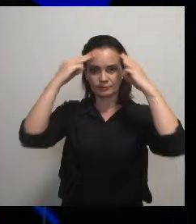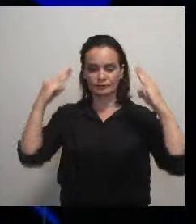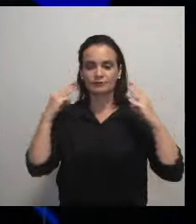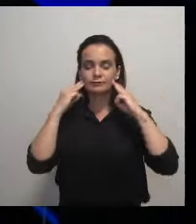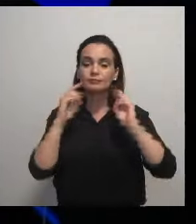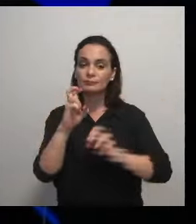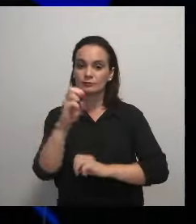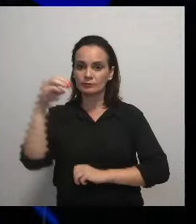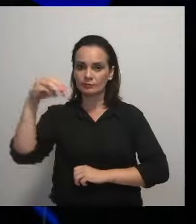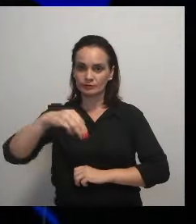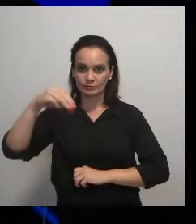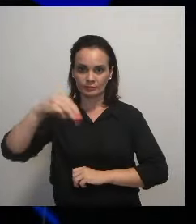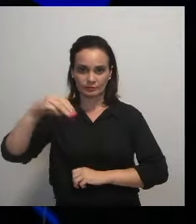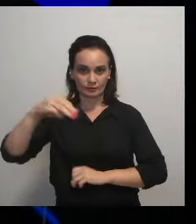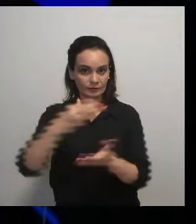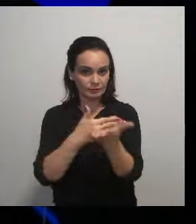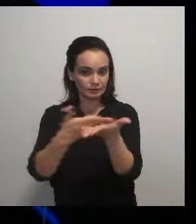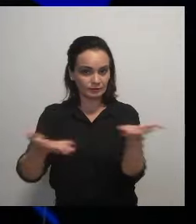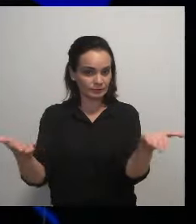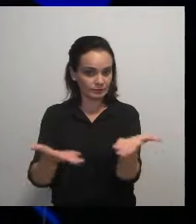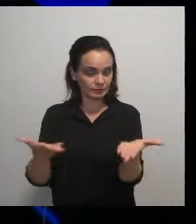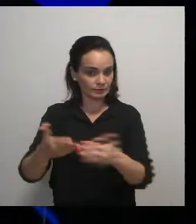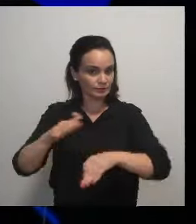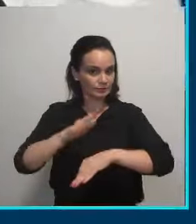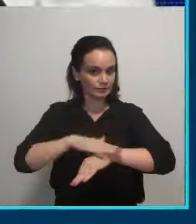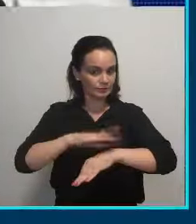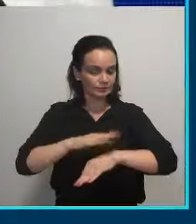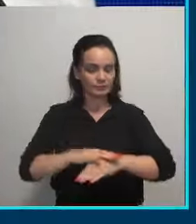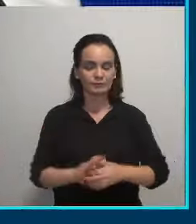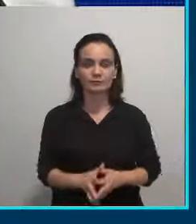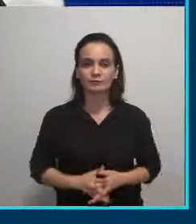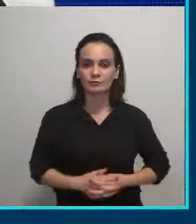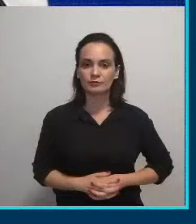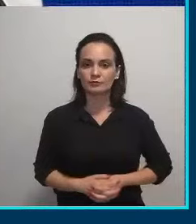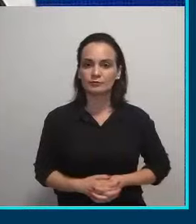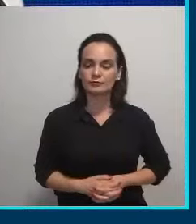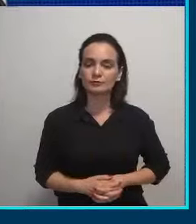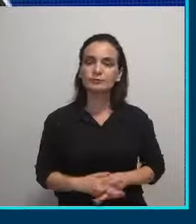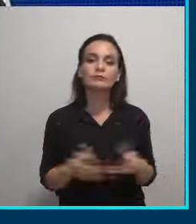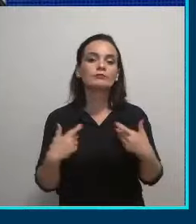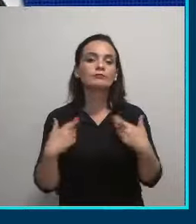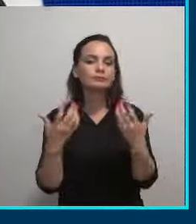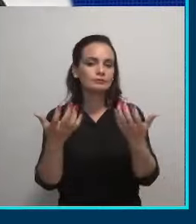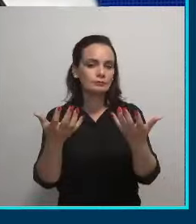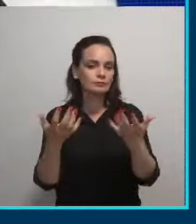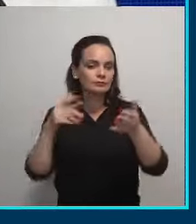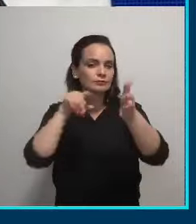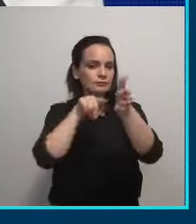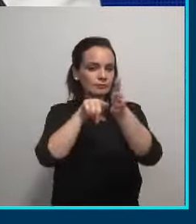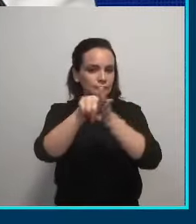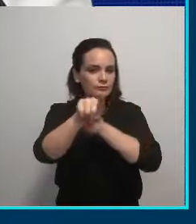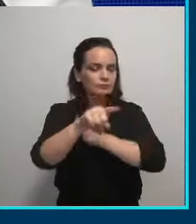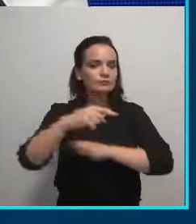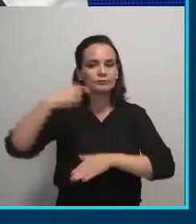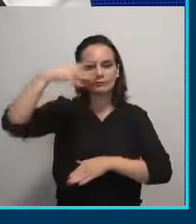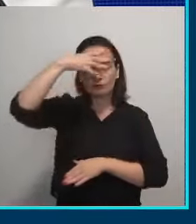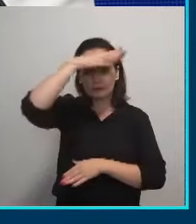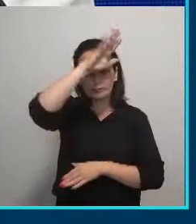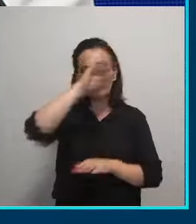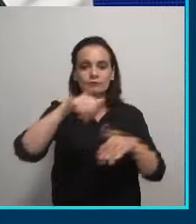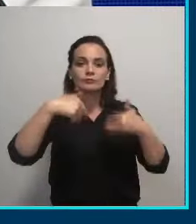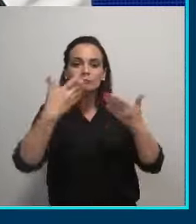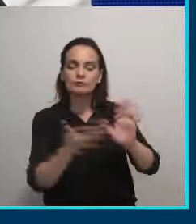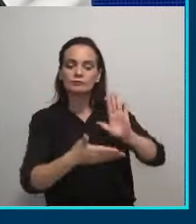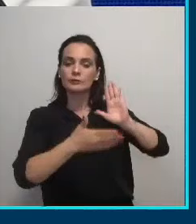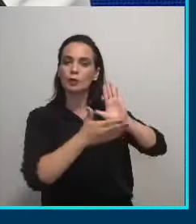A senhora tem 5 minutos, o seu tempo começa a contar a partir de agora, candidata. Bom, quero fazer uma pergunta para o candidato, qual a sua proposta